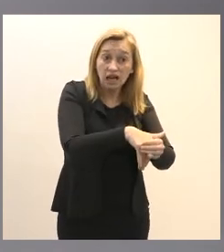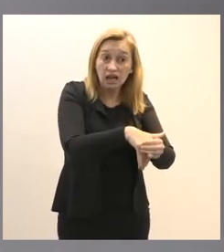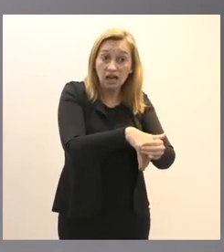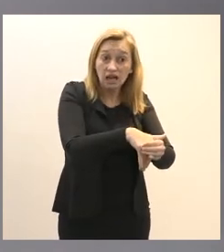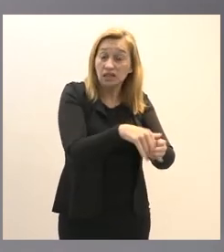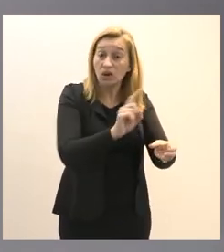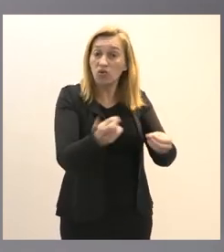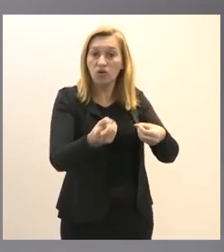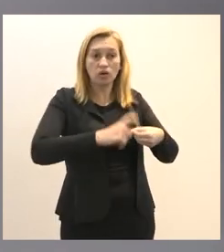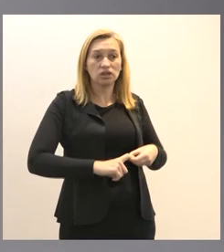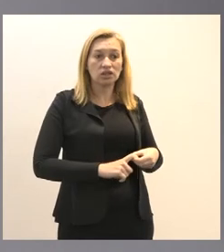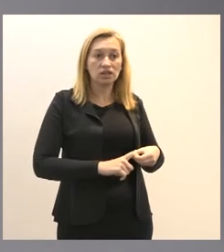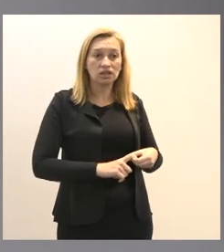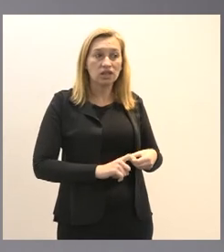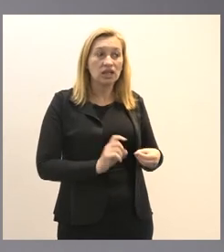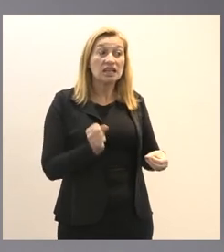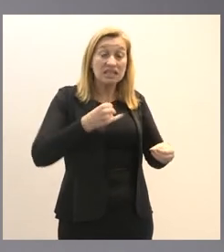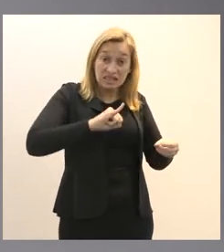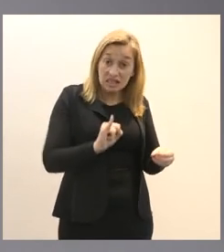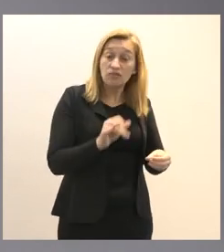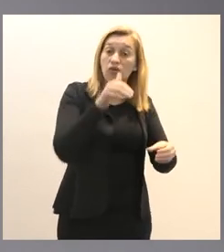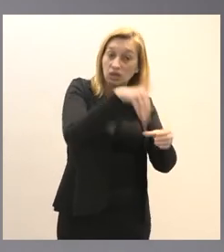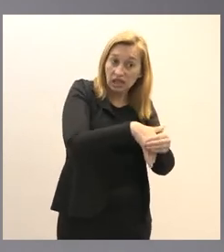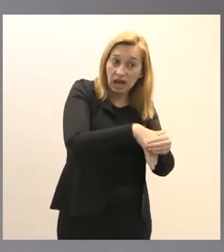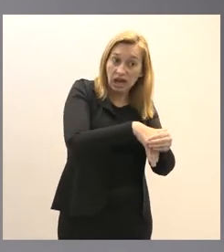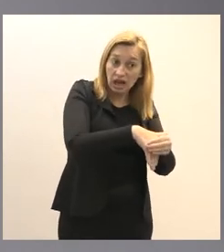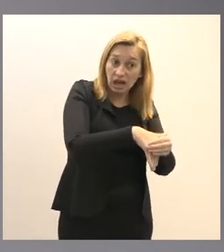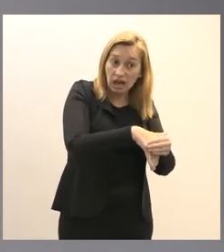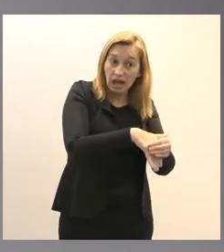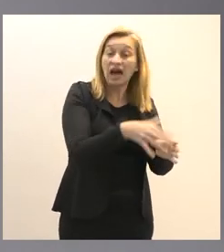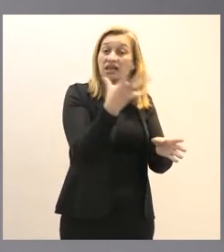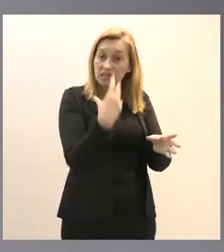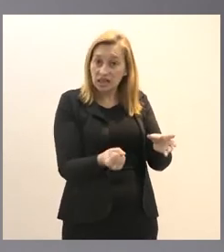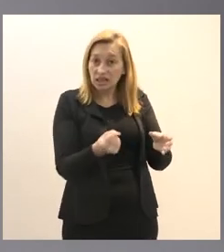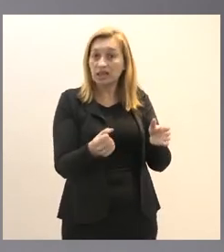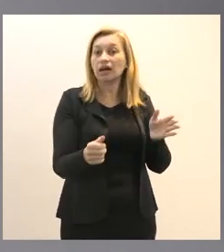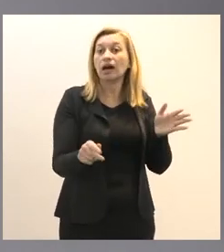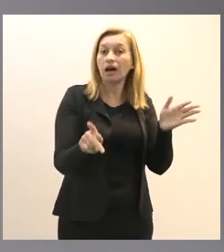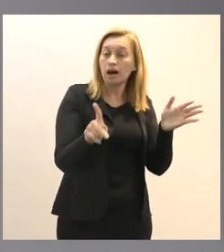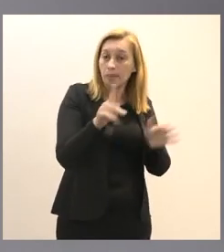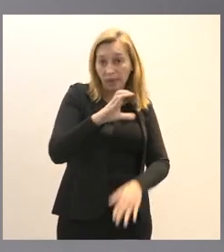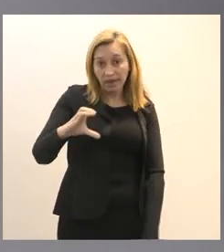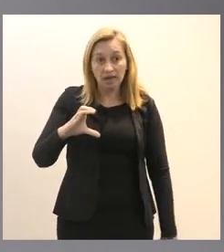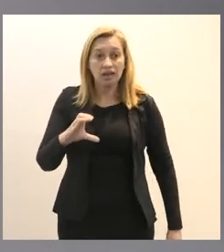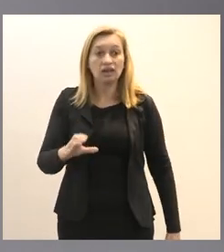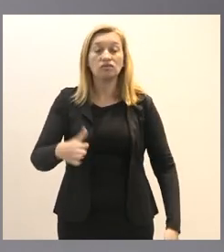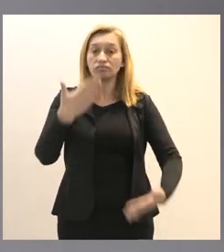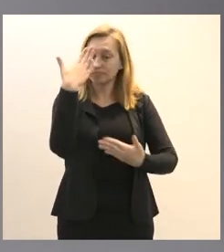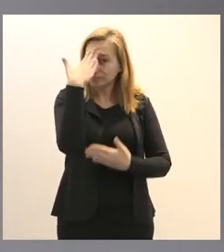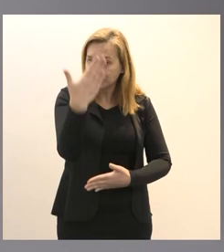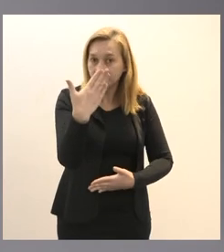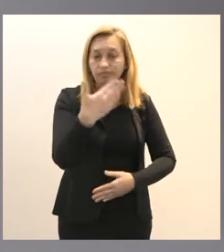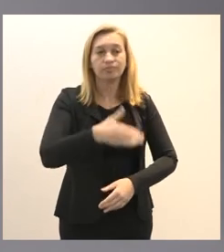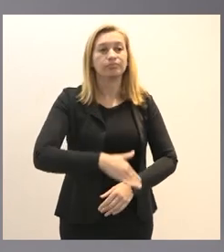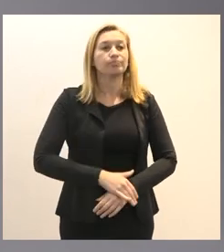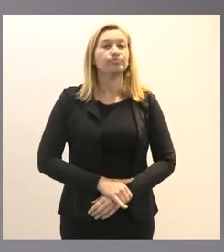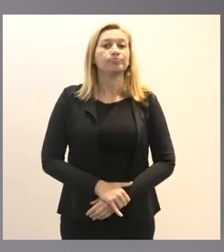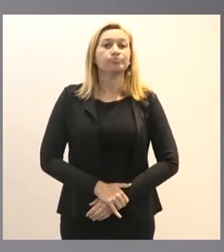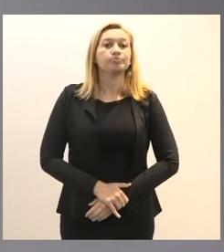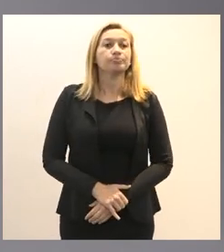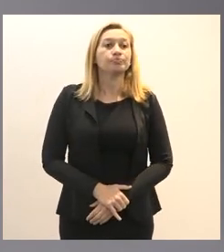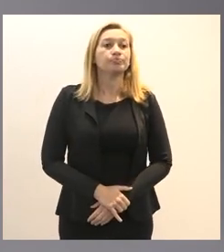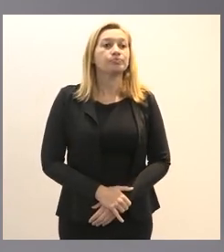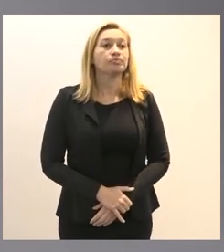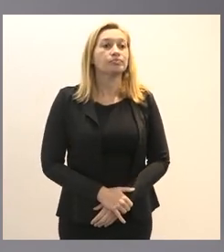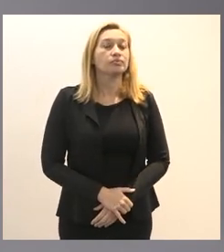não volta se votar a favor da PEC nós temos que lutar contra essa PEC então eu vou agradecer muito o